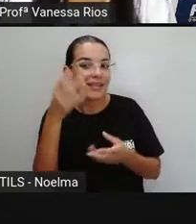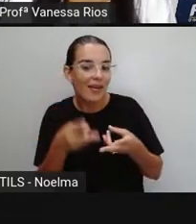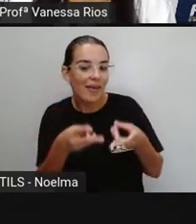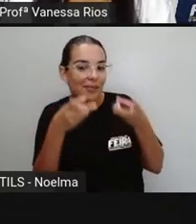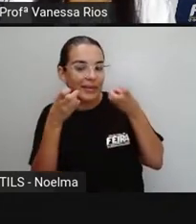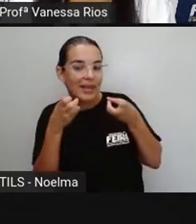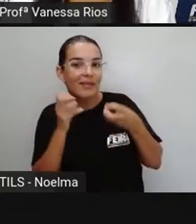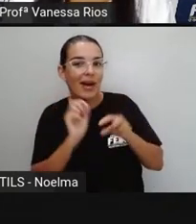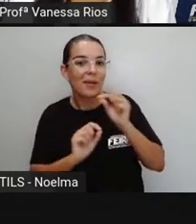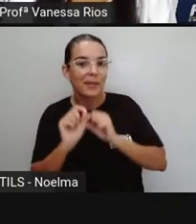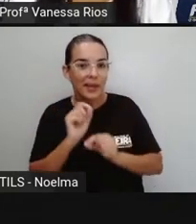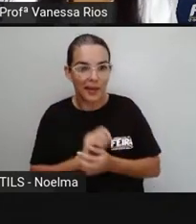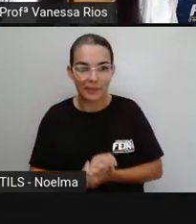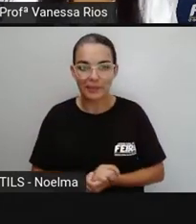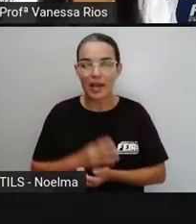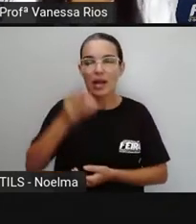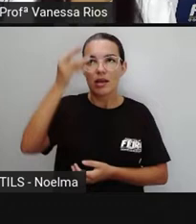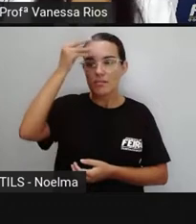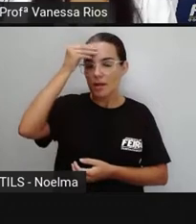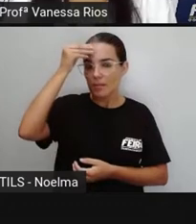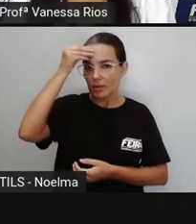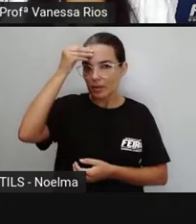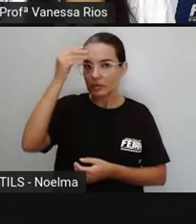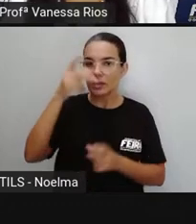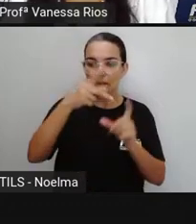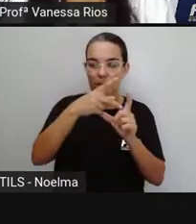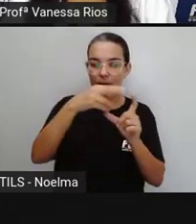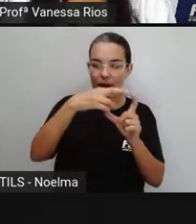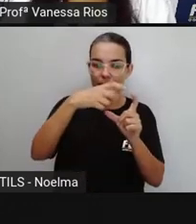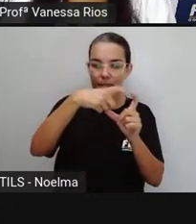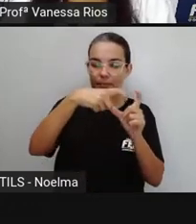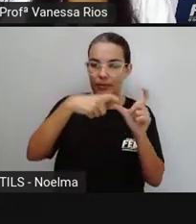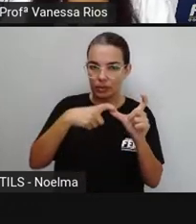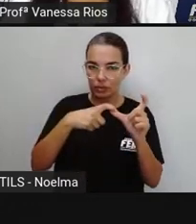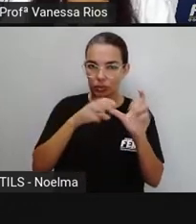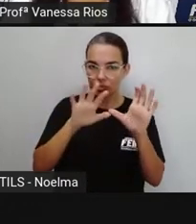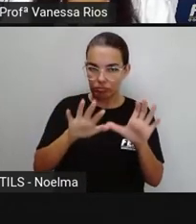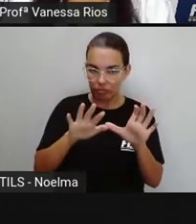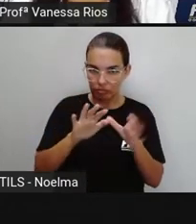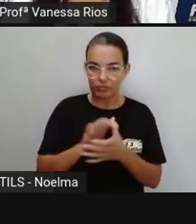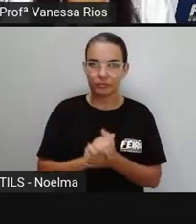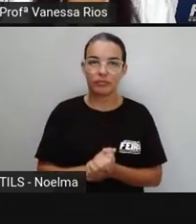observar, da gente memorizar em relação às palavras pró-paroxítonas.